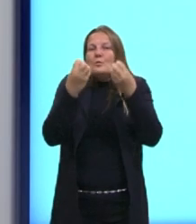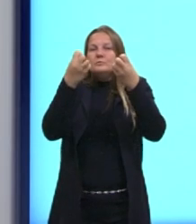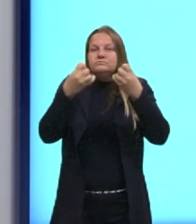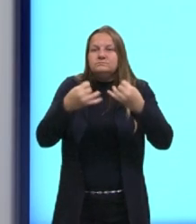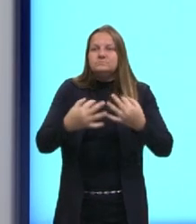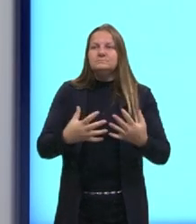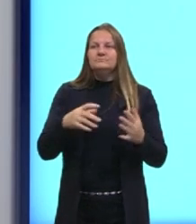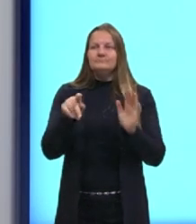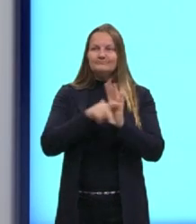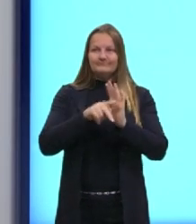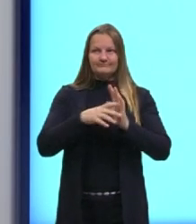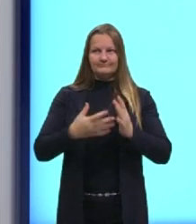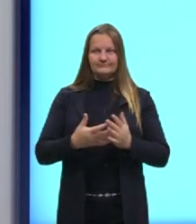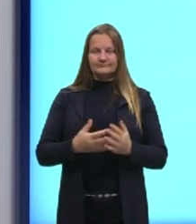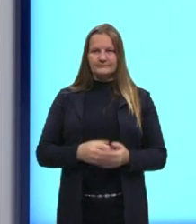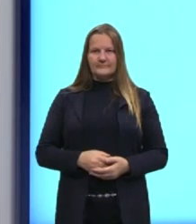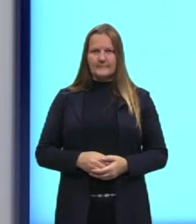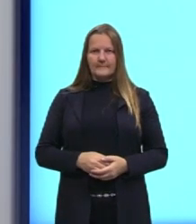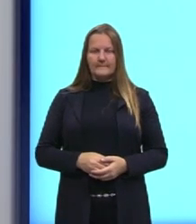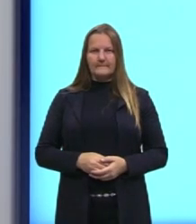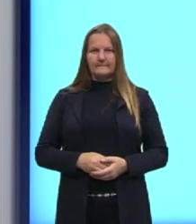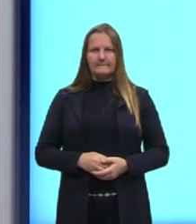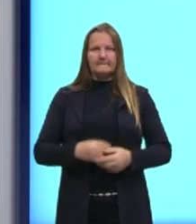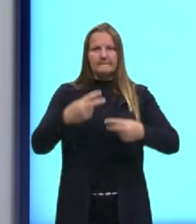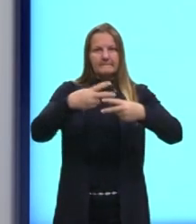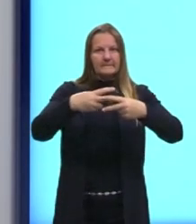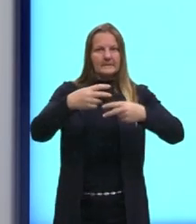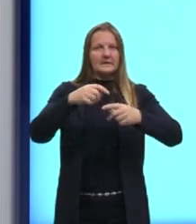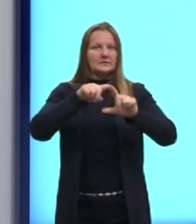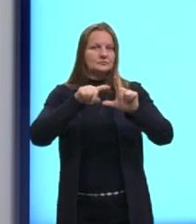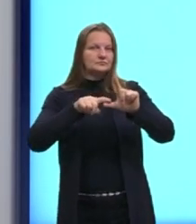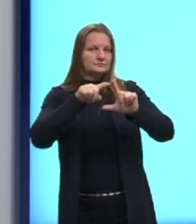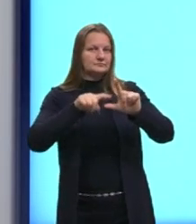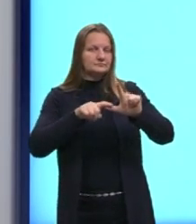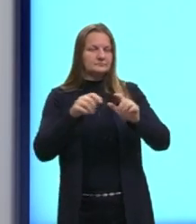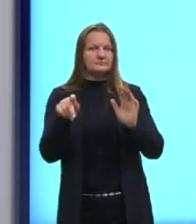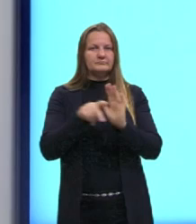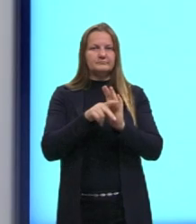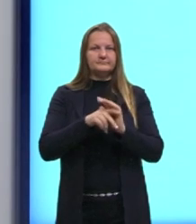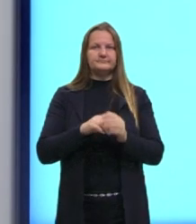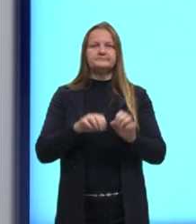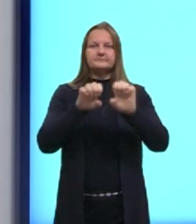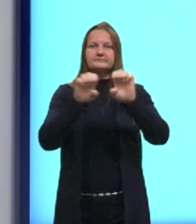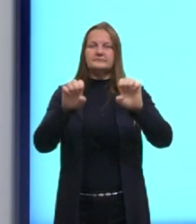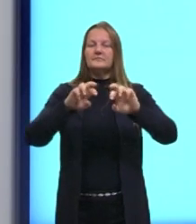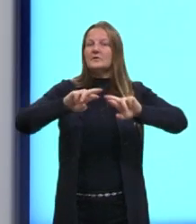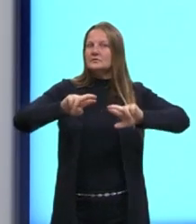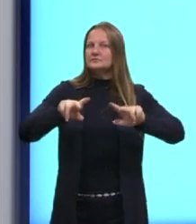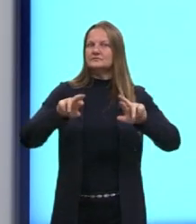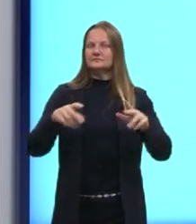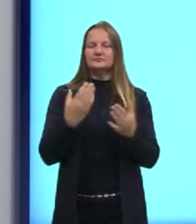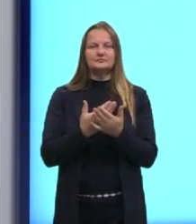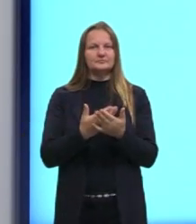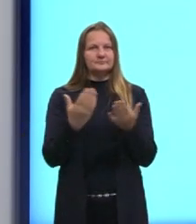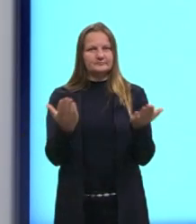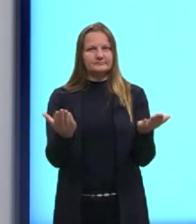utilizando justamente o coeficiente angular, tá? É uma equação diferente aí para a gente estudar, né?